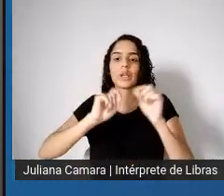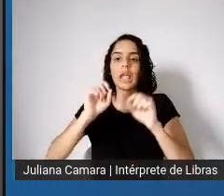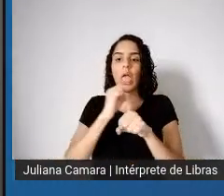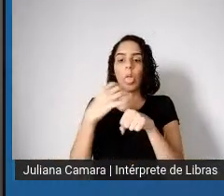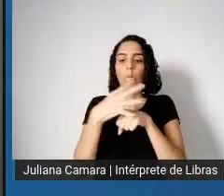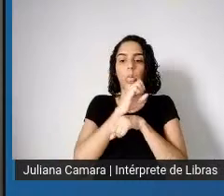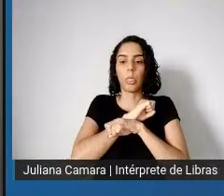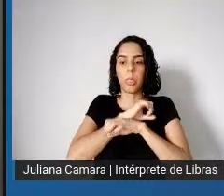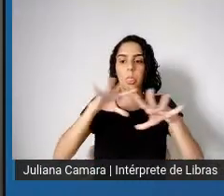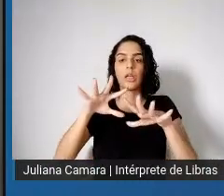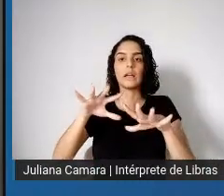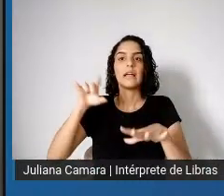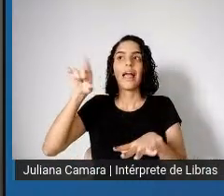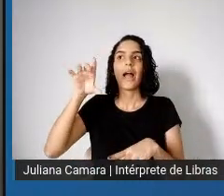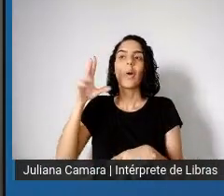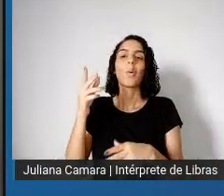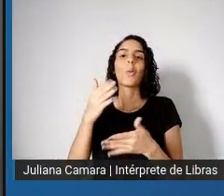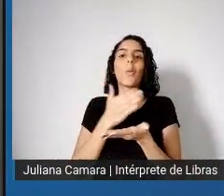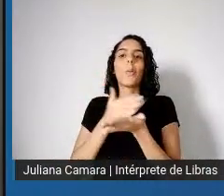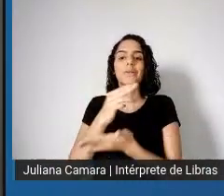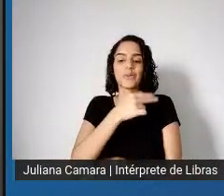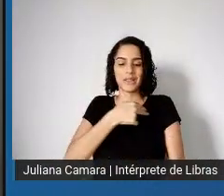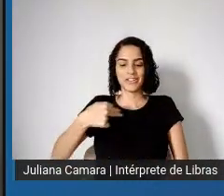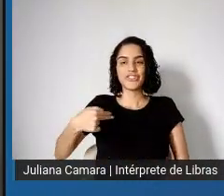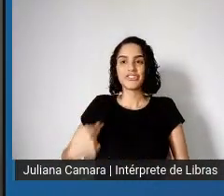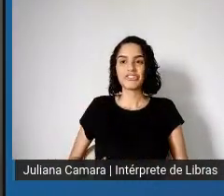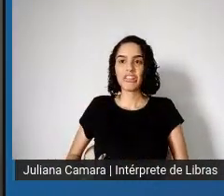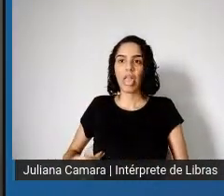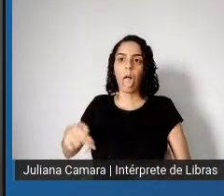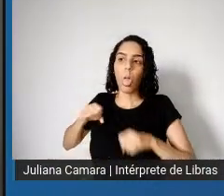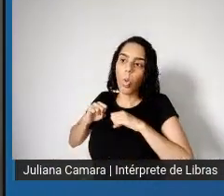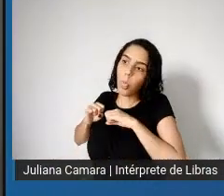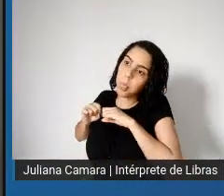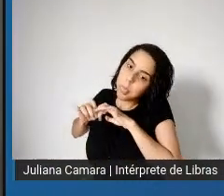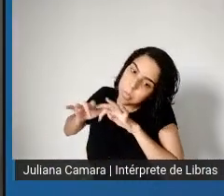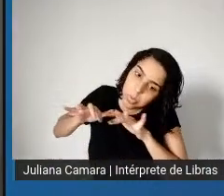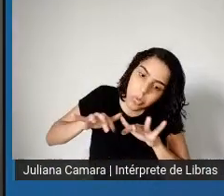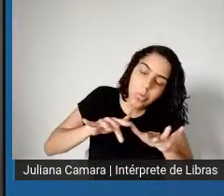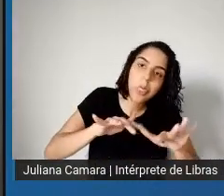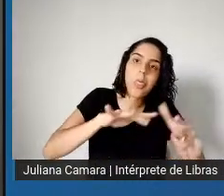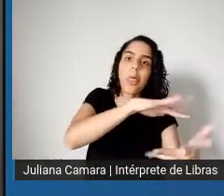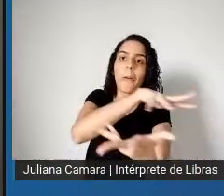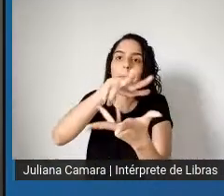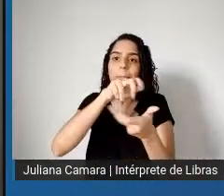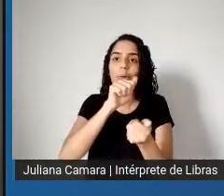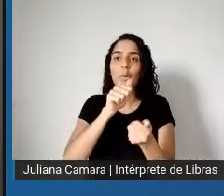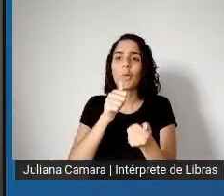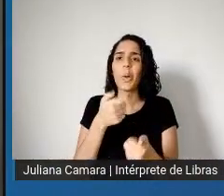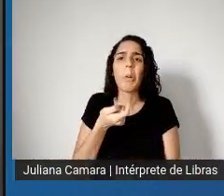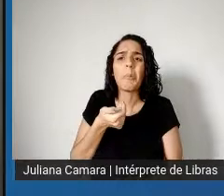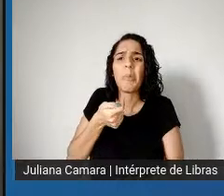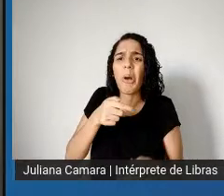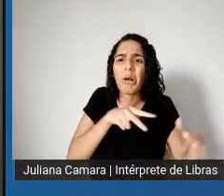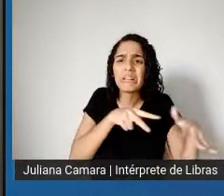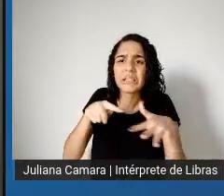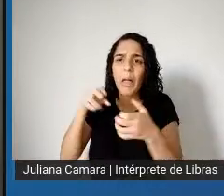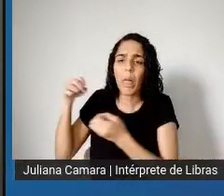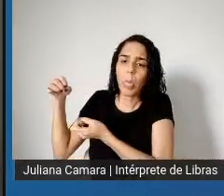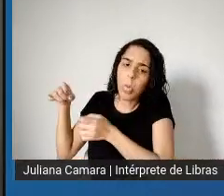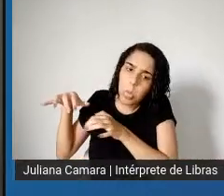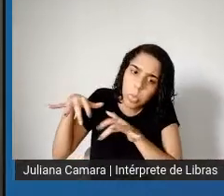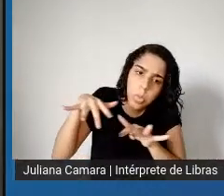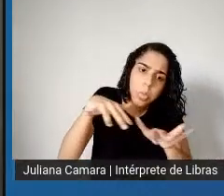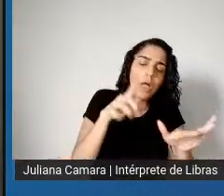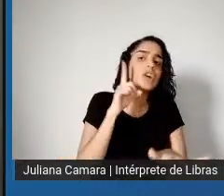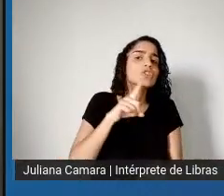na China, ela ganha o mundo, né, em poucas semanas, ela está na Europa, está nos Estados Unidos, está na